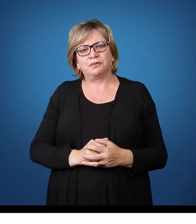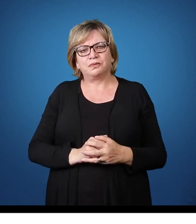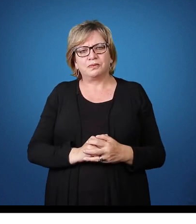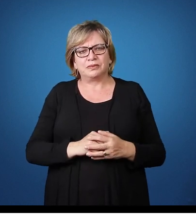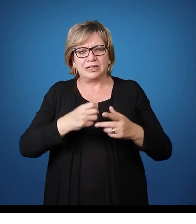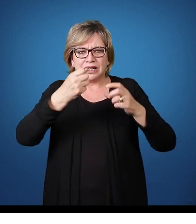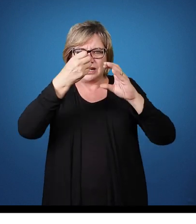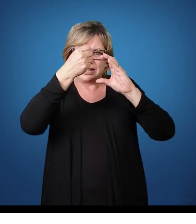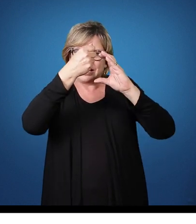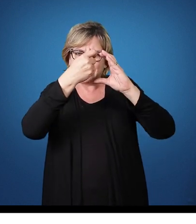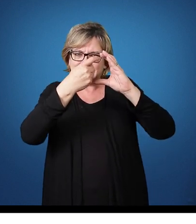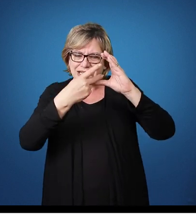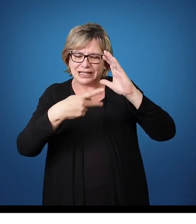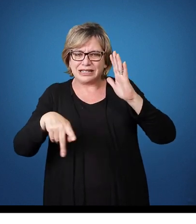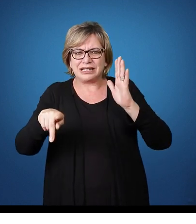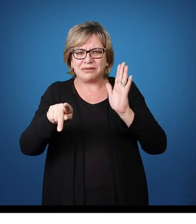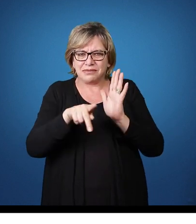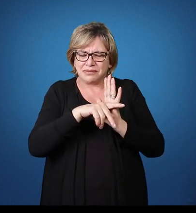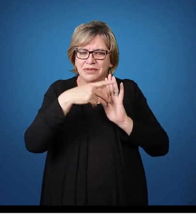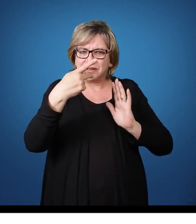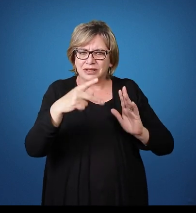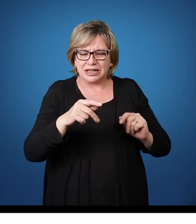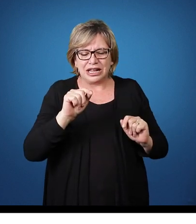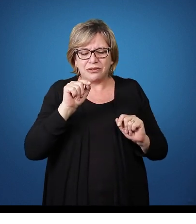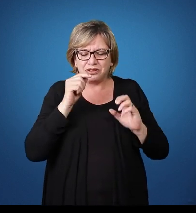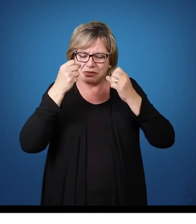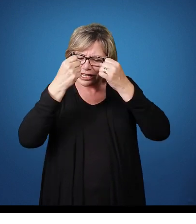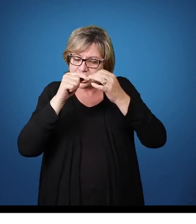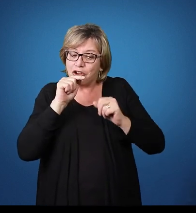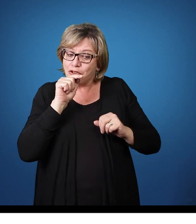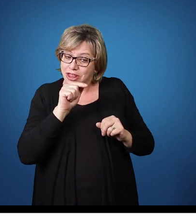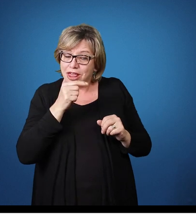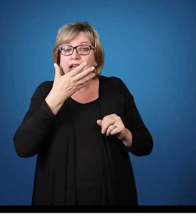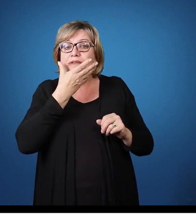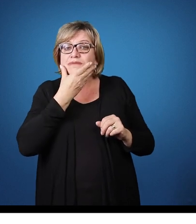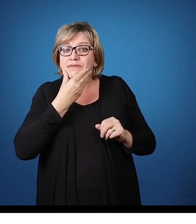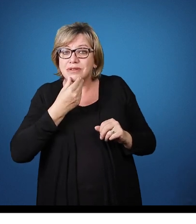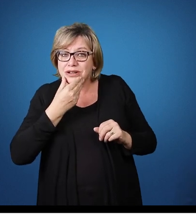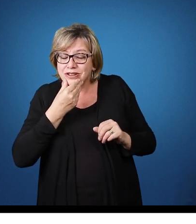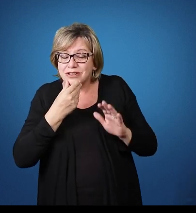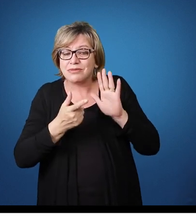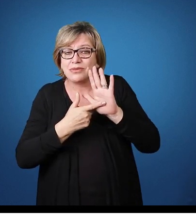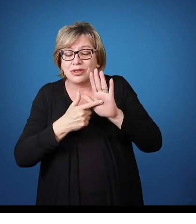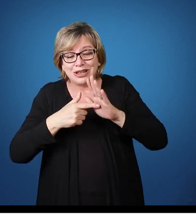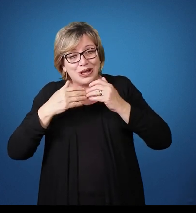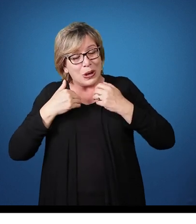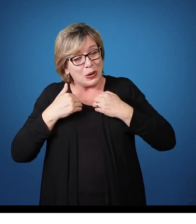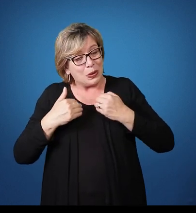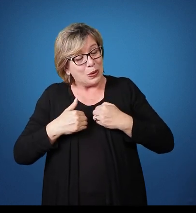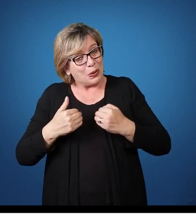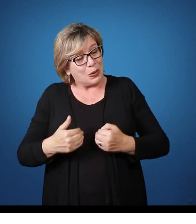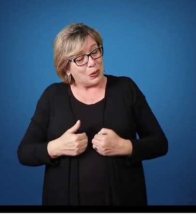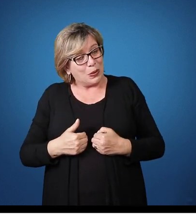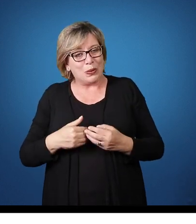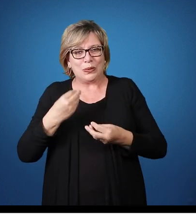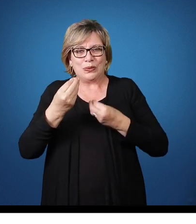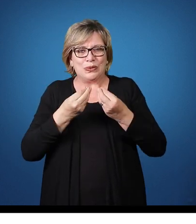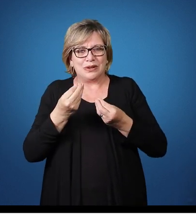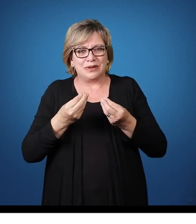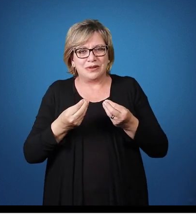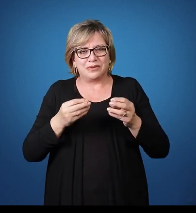a caracterização dele Que ele era um menino As partes do corpo As funções